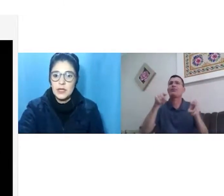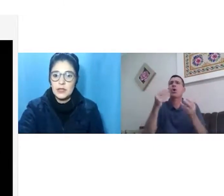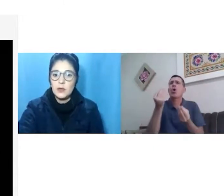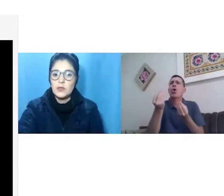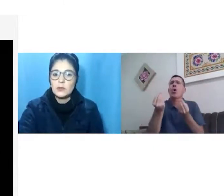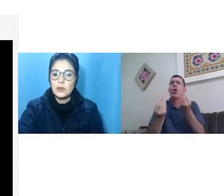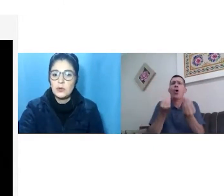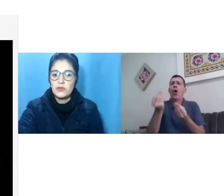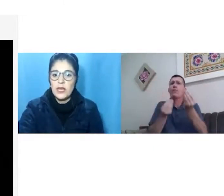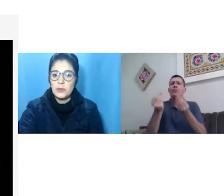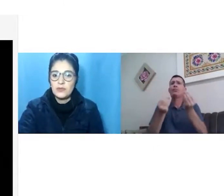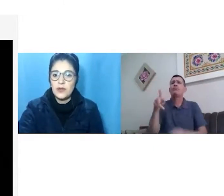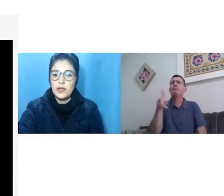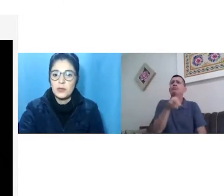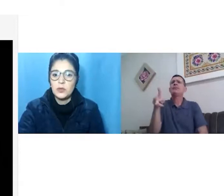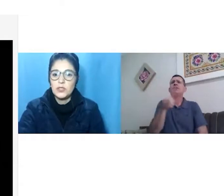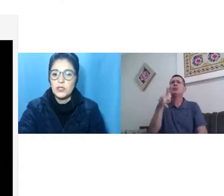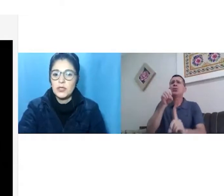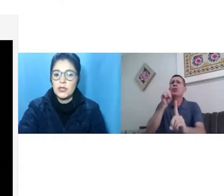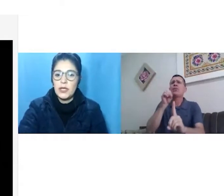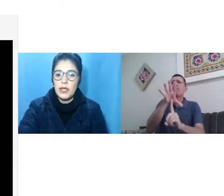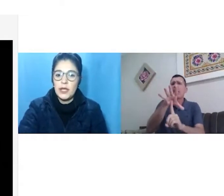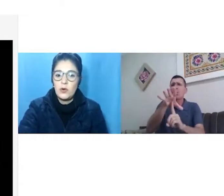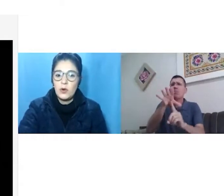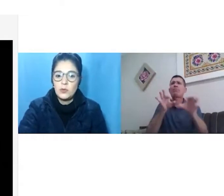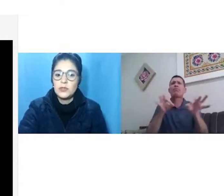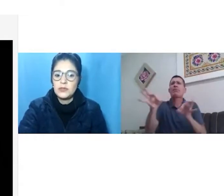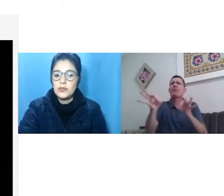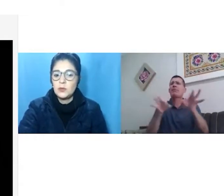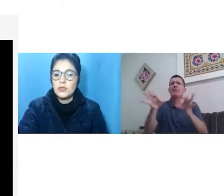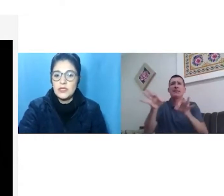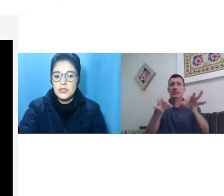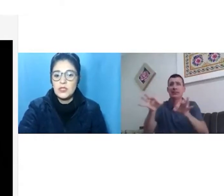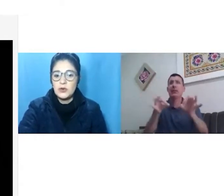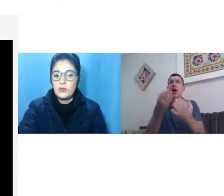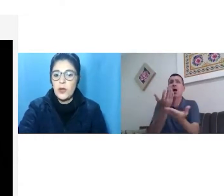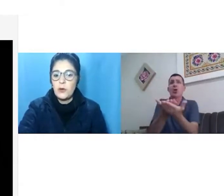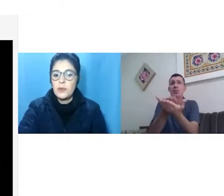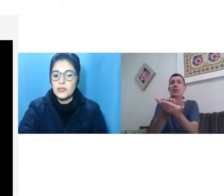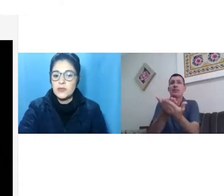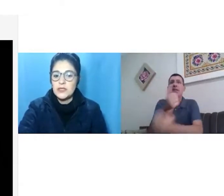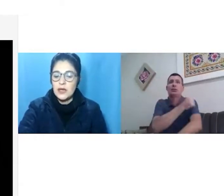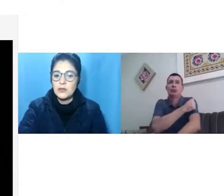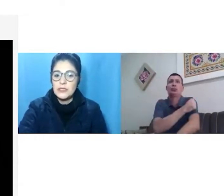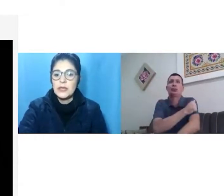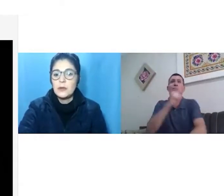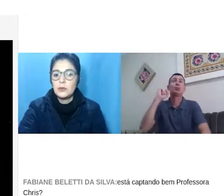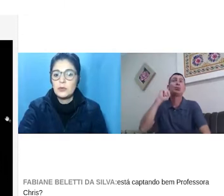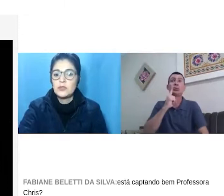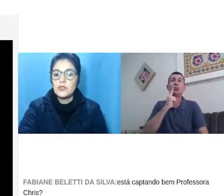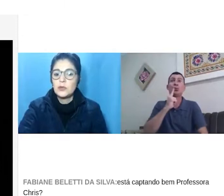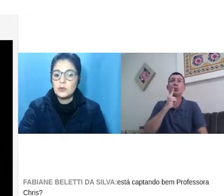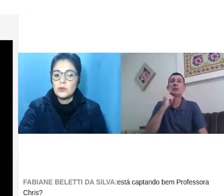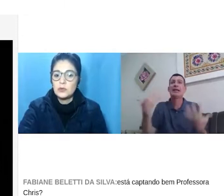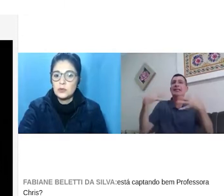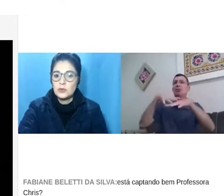Então, o assunto que me convidaram para falar hoje é como um docente da UFPEL prepara suas aulas para